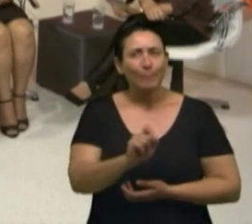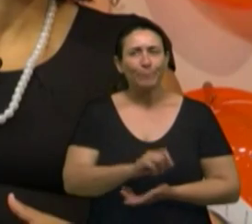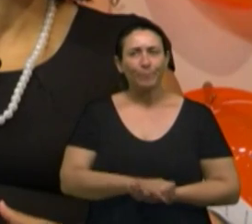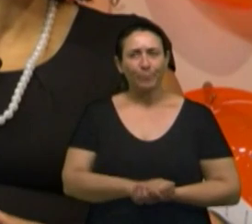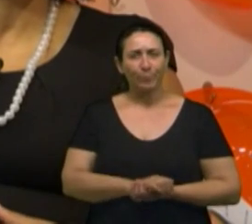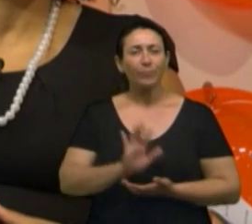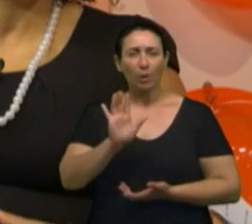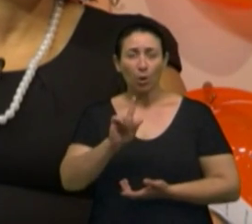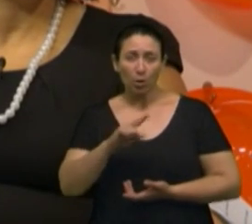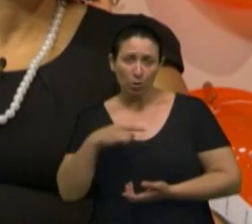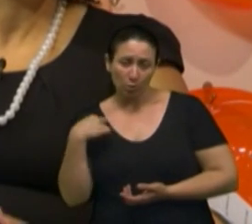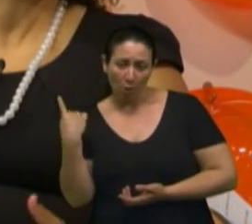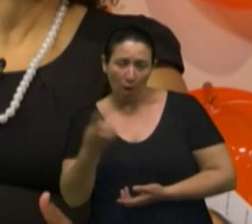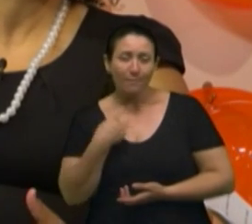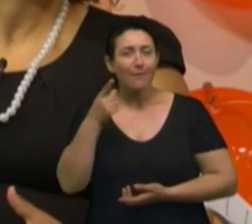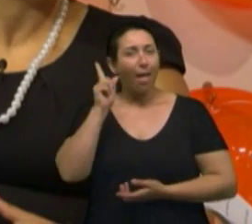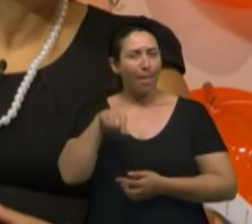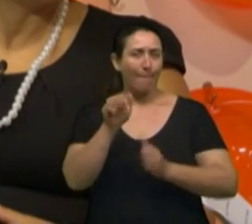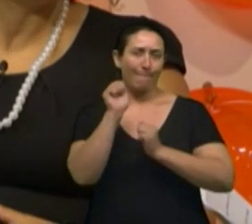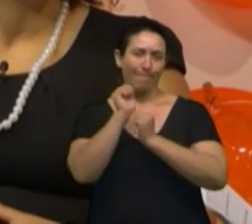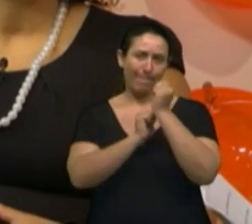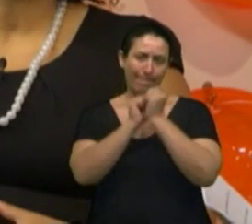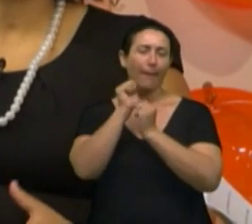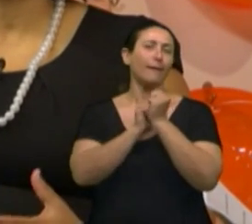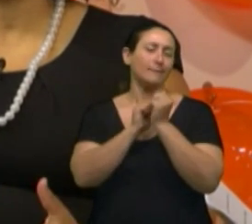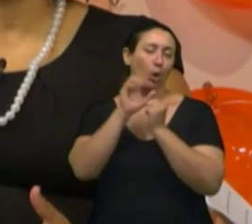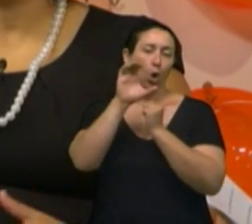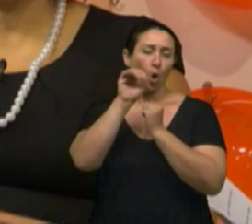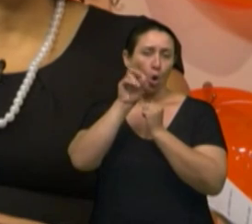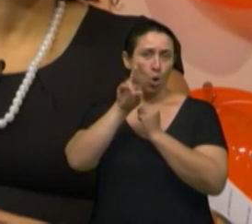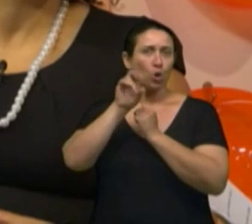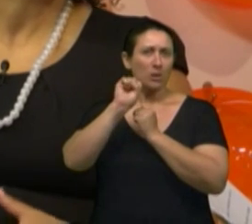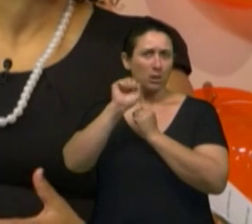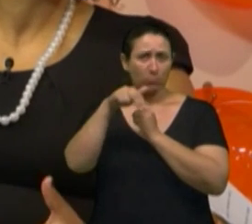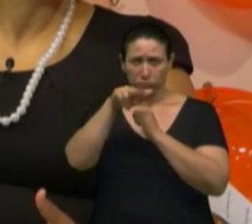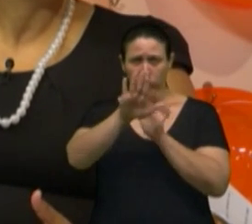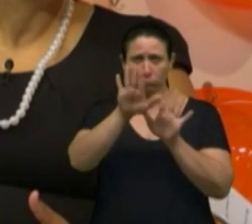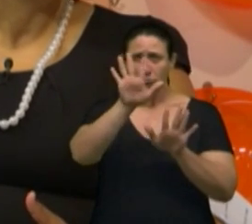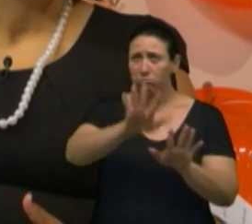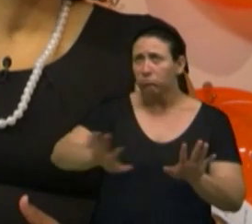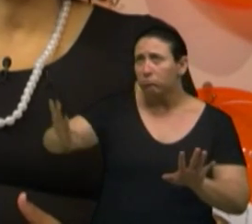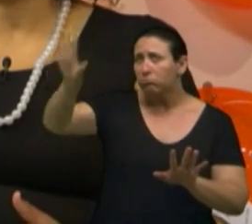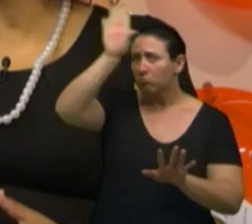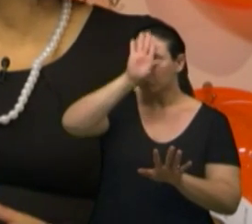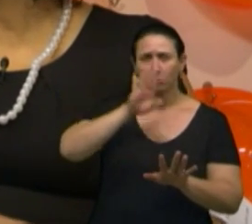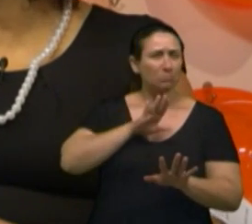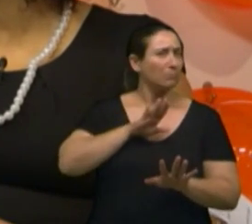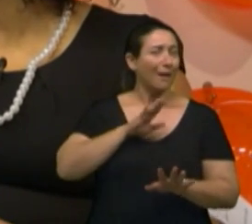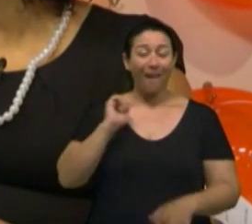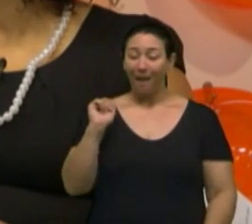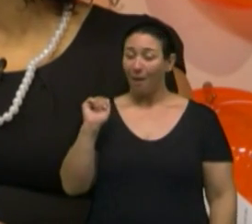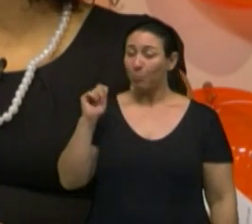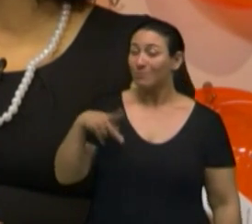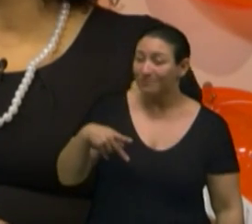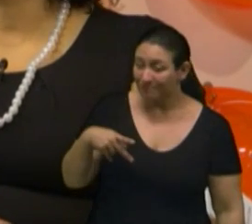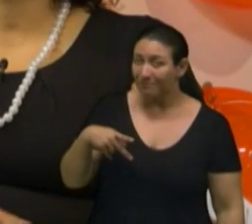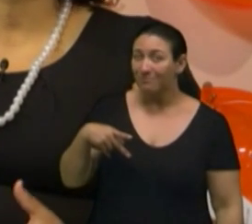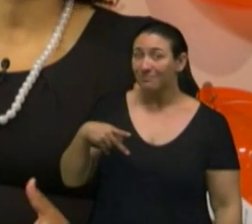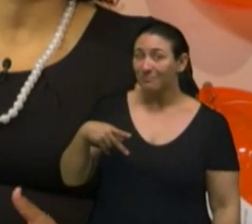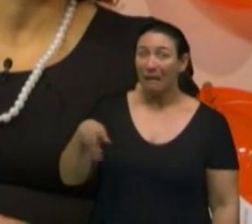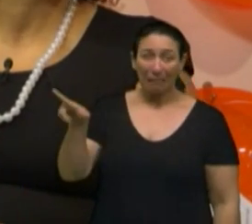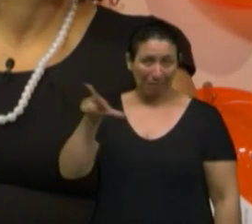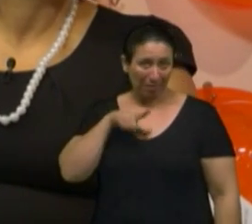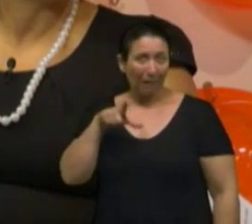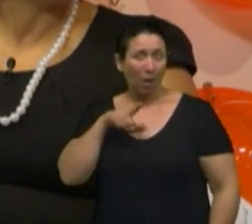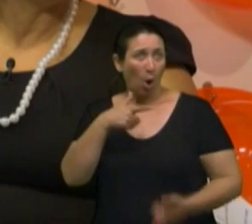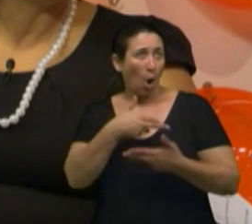nós somos uma empresa privilegiada, né? Porque no nosso país, nem todo mundo se aposenta com os